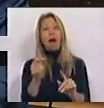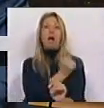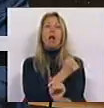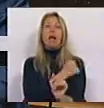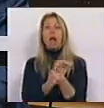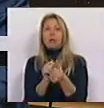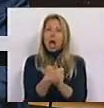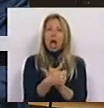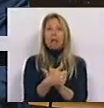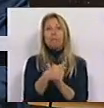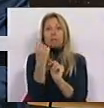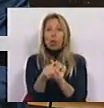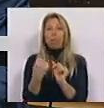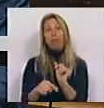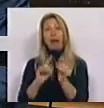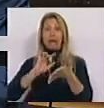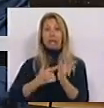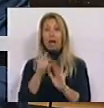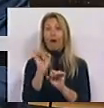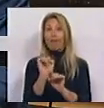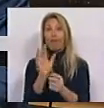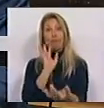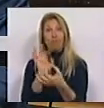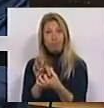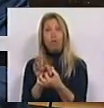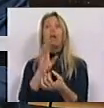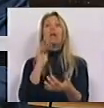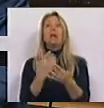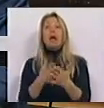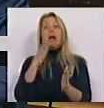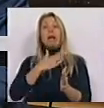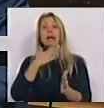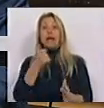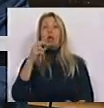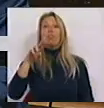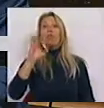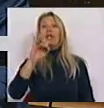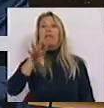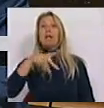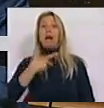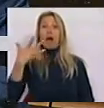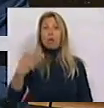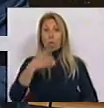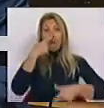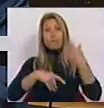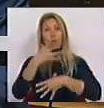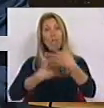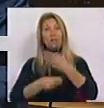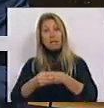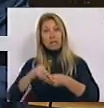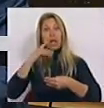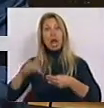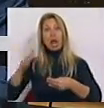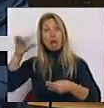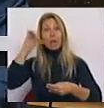adaptada às suas necessidades, determinando a possibilidade de concessão de crédito unificado à habitação às pessoas com deficiência que ainda não tenham completado